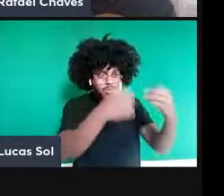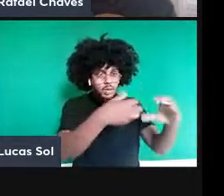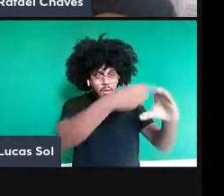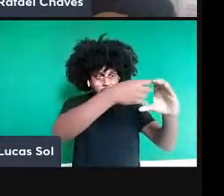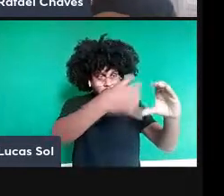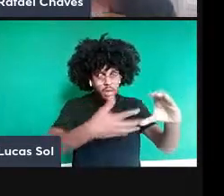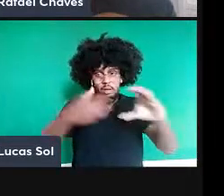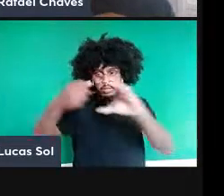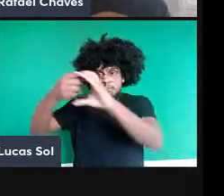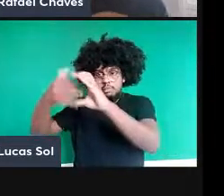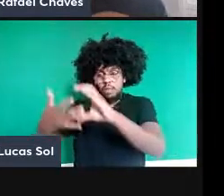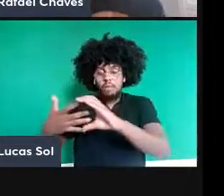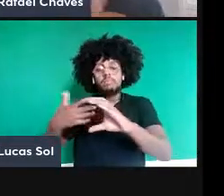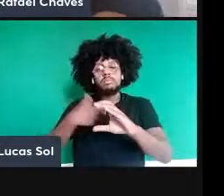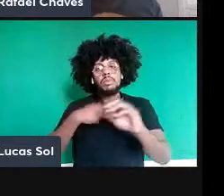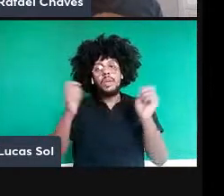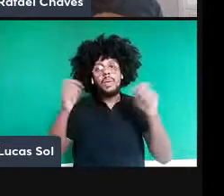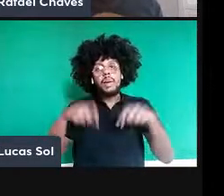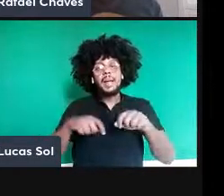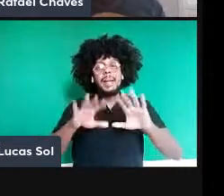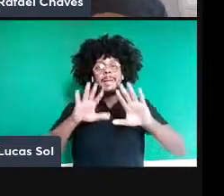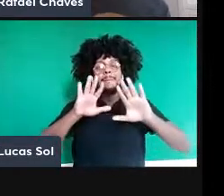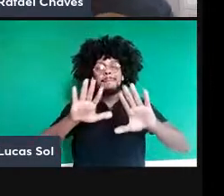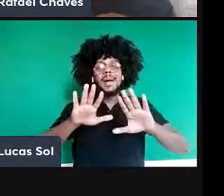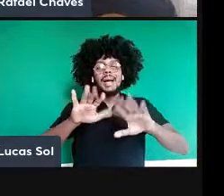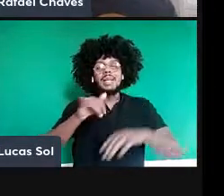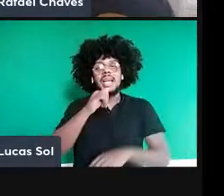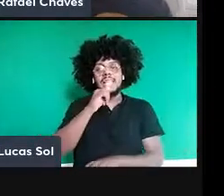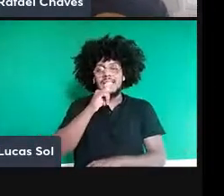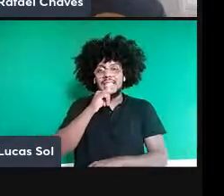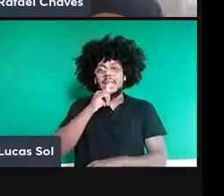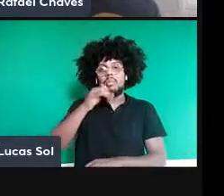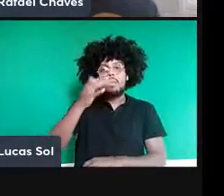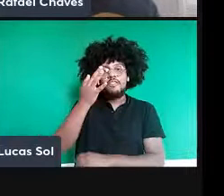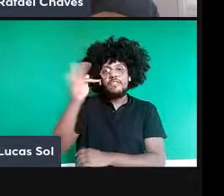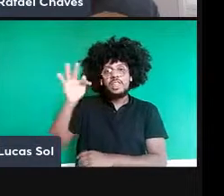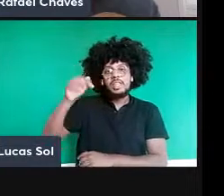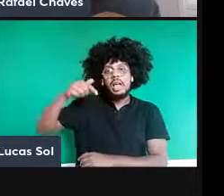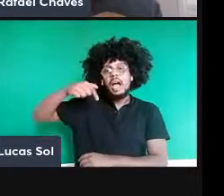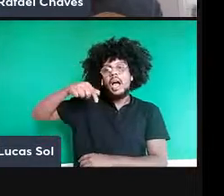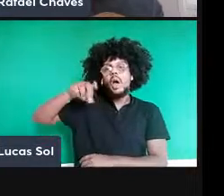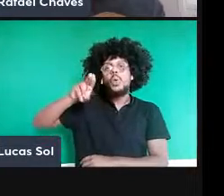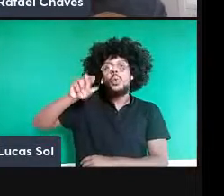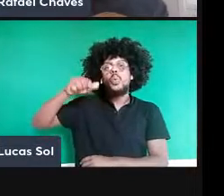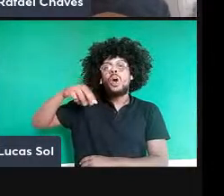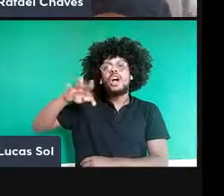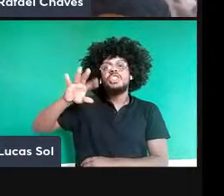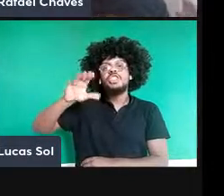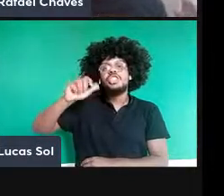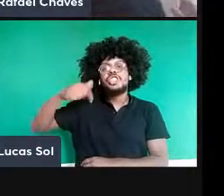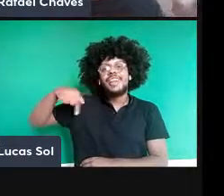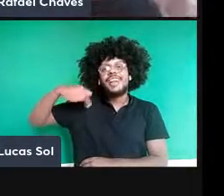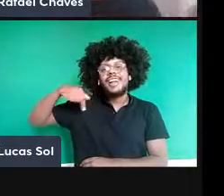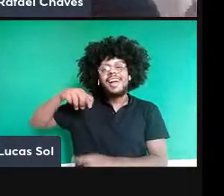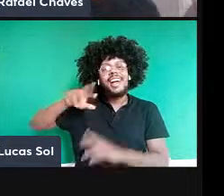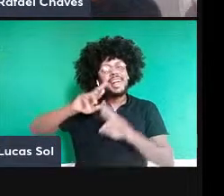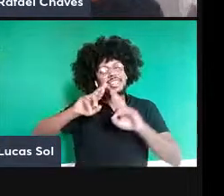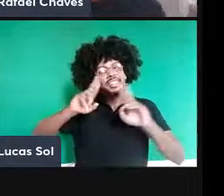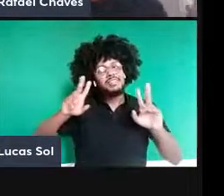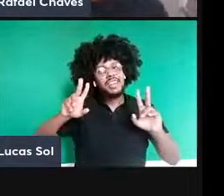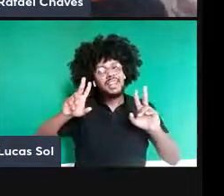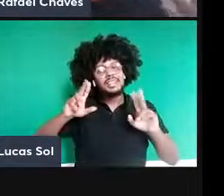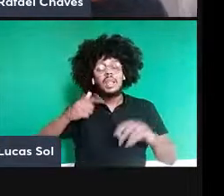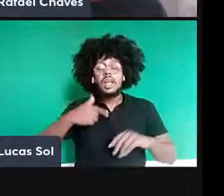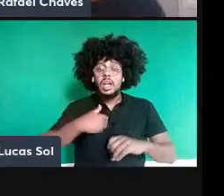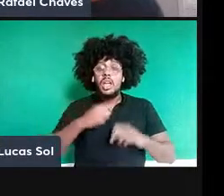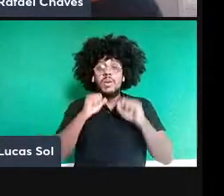conjunto. Mas na quântica, para sistemas emaranhados, isso deixa de ser verdade, porque eu posso ter incerteza máxima